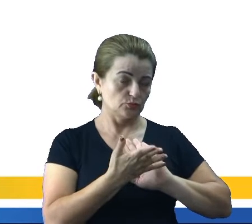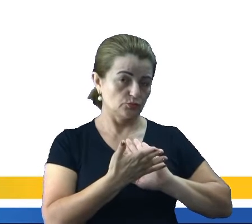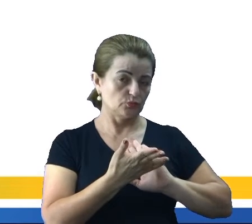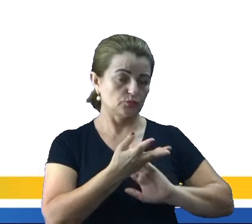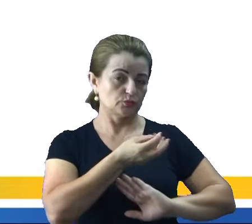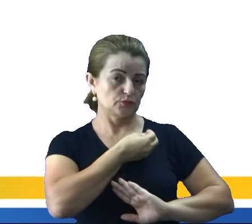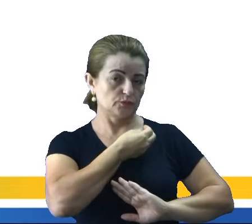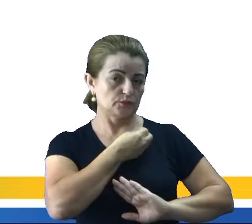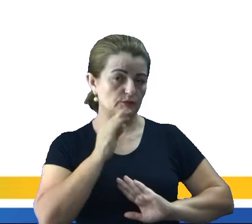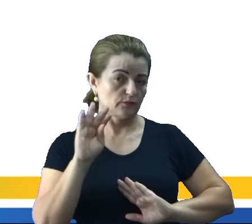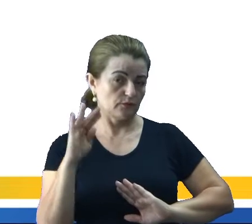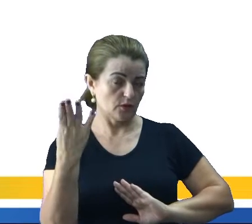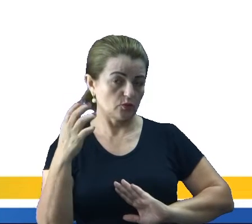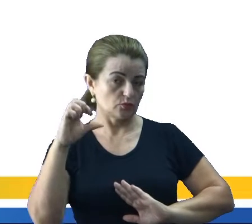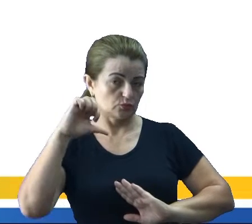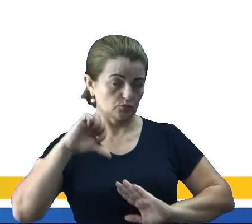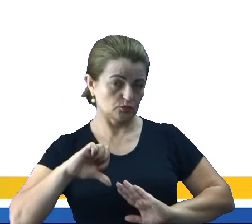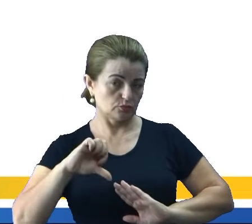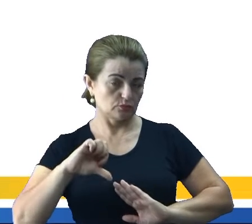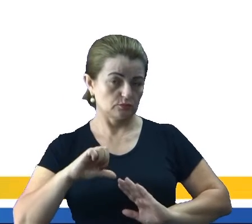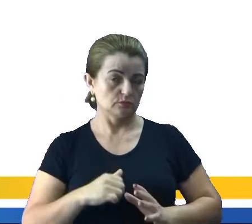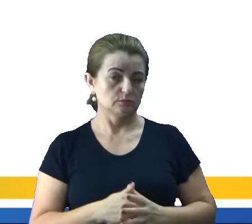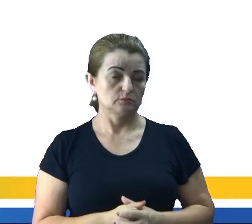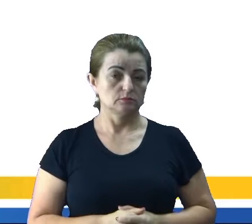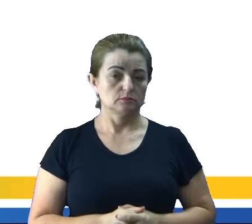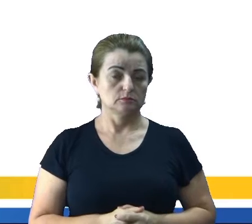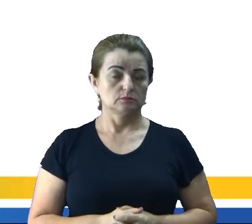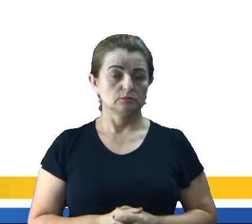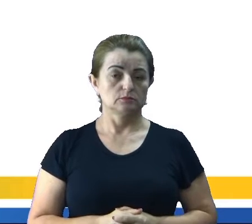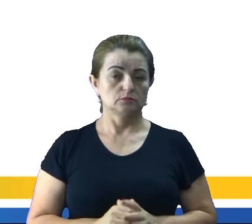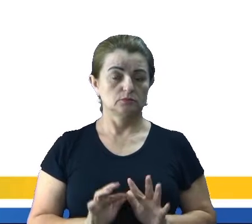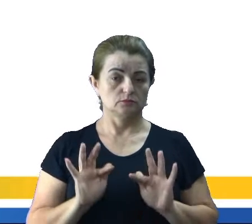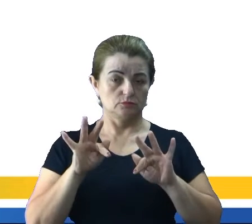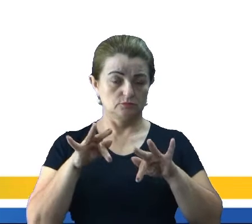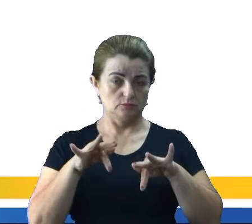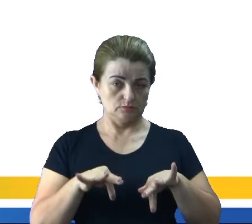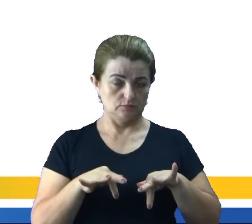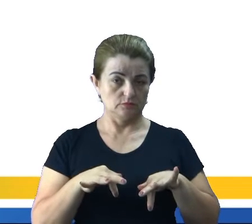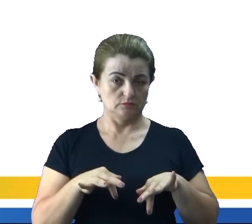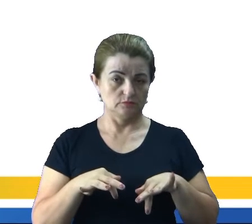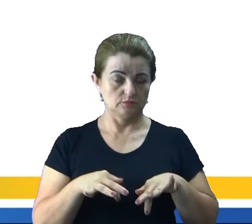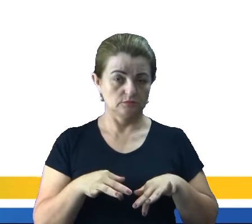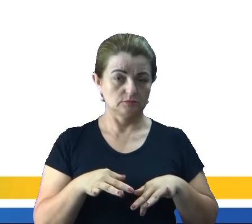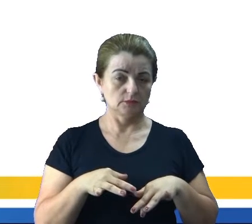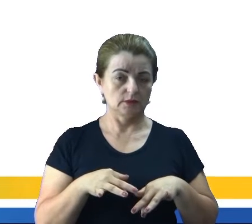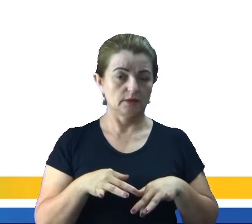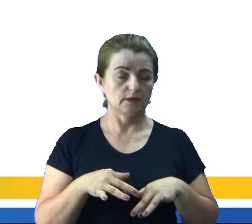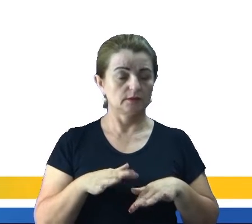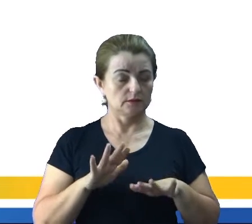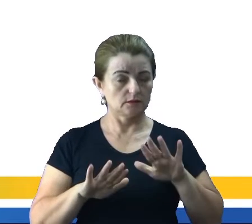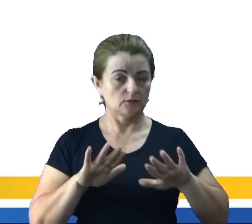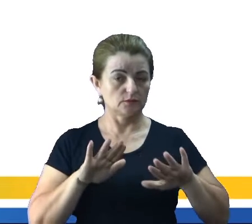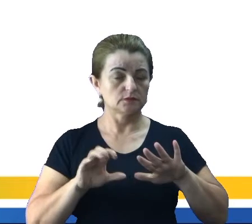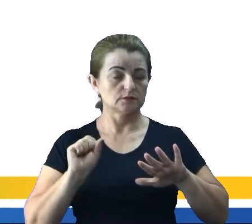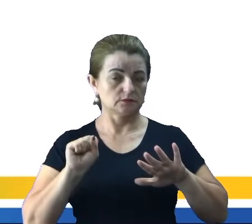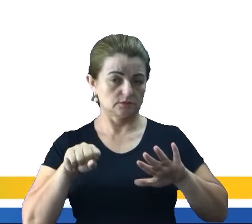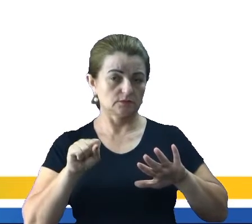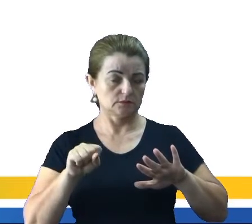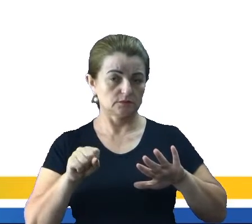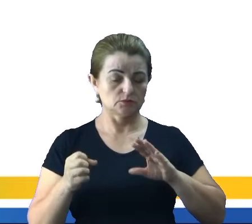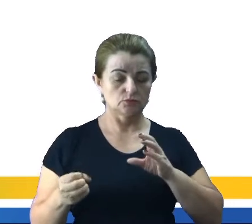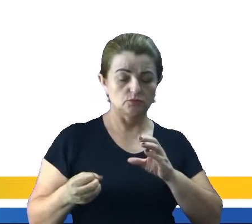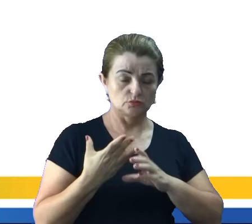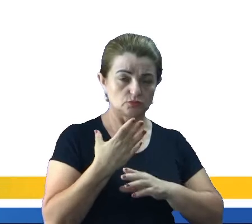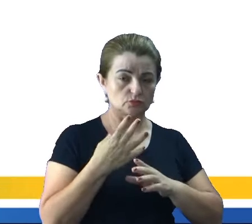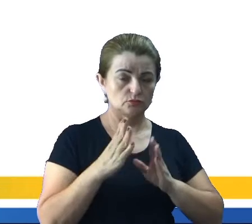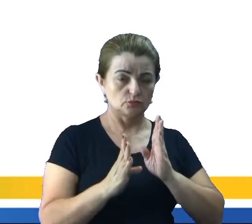Falso Lá no final, né Ele diz que Enfim Muito provavelmente iria sim, né Fazer novas